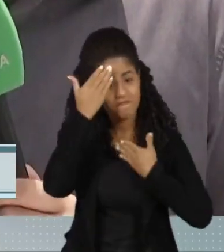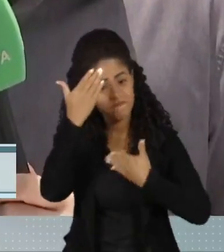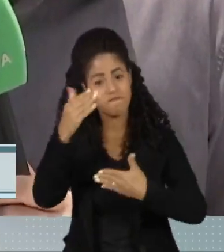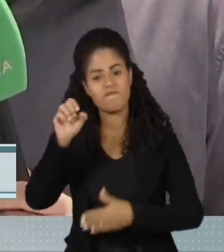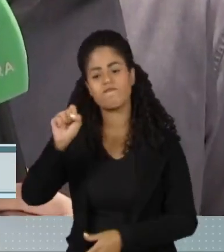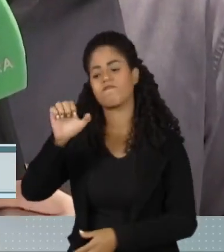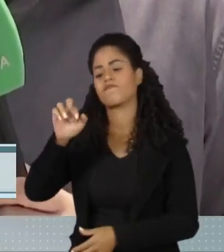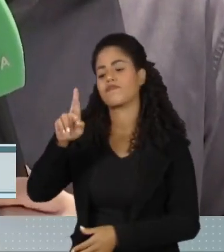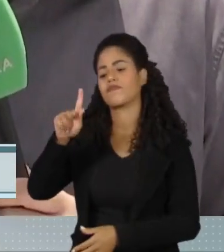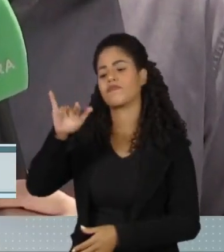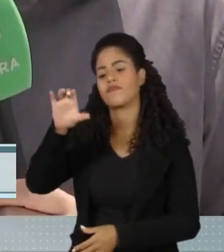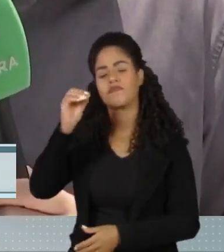Sérgio, pelas informações.